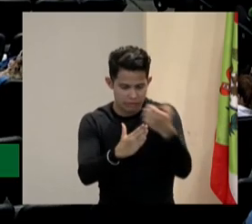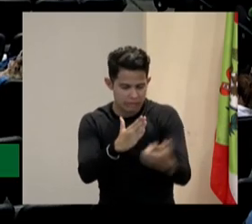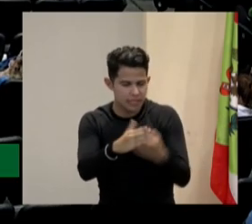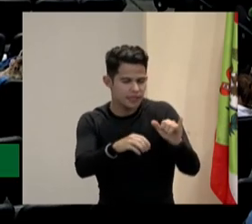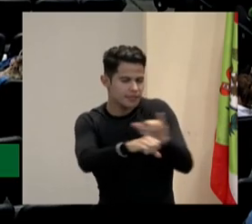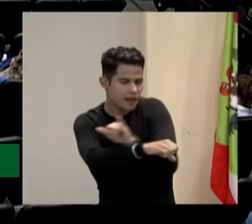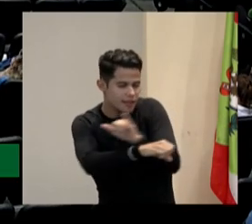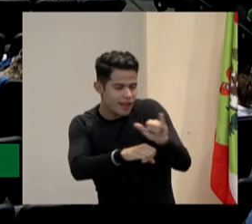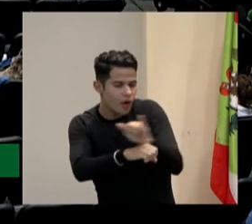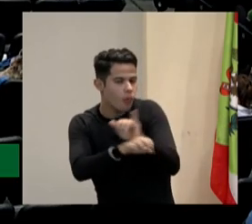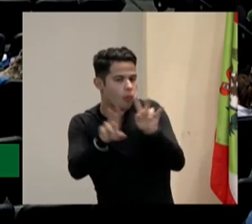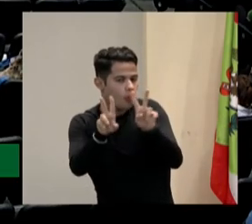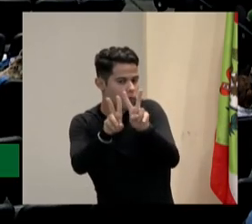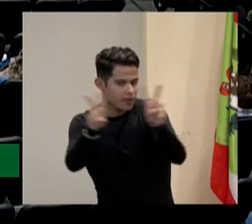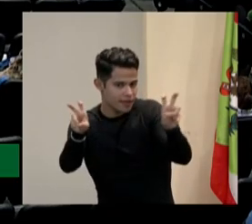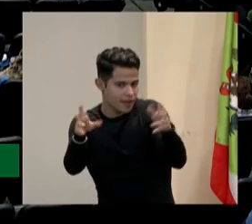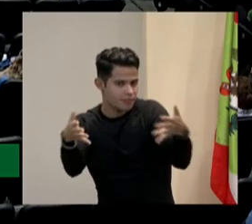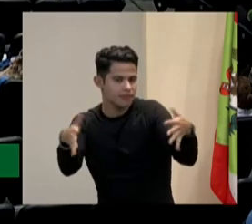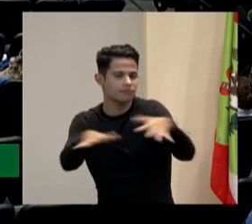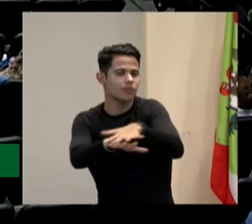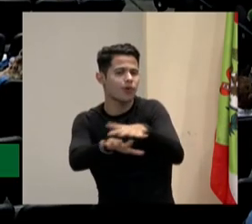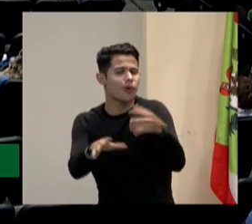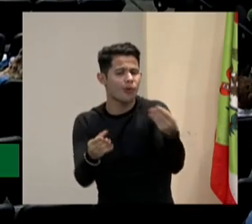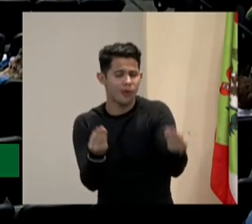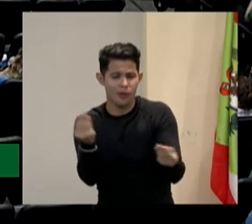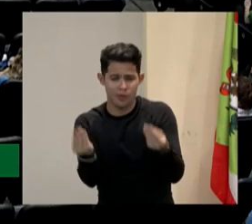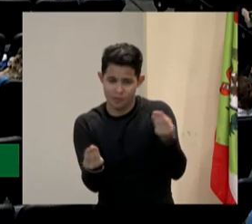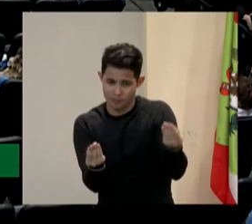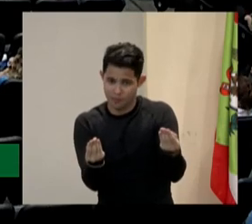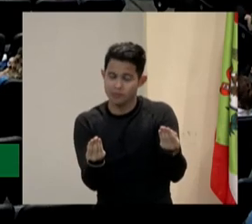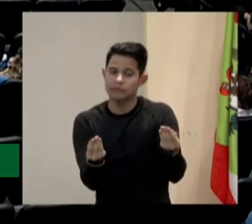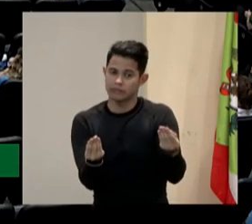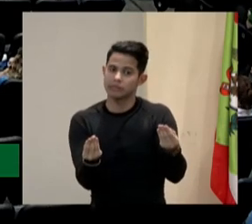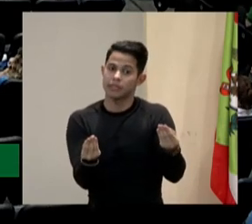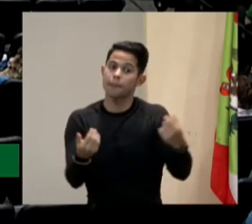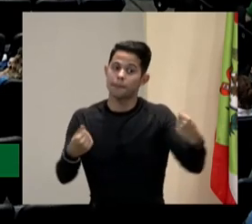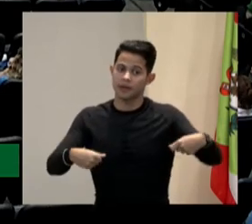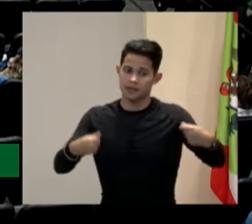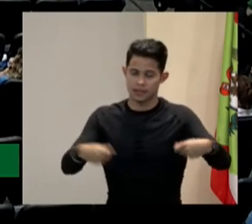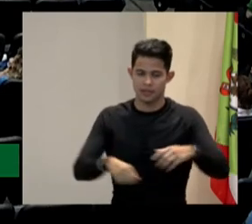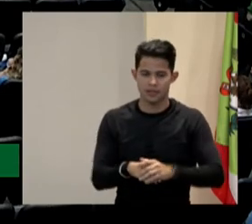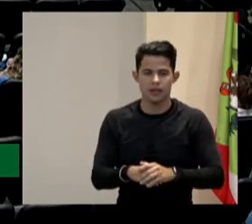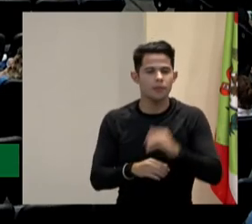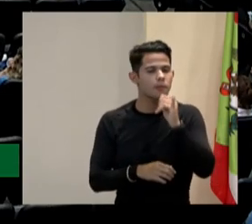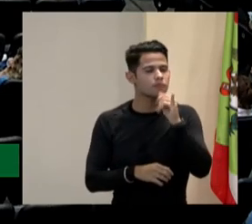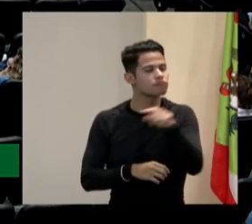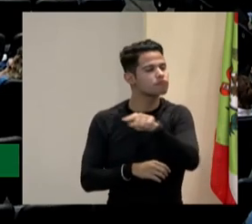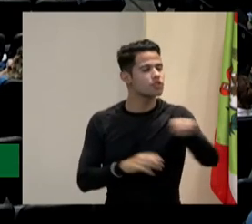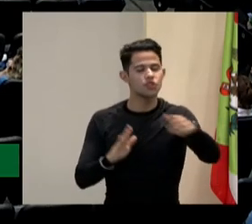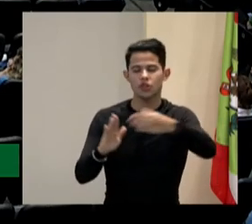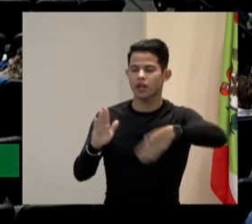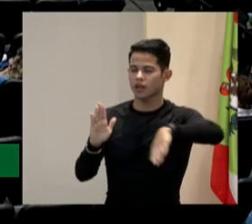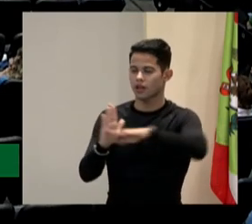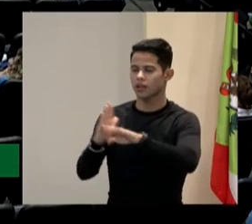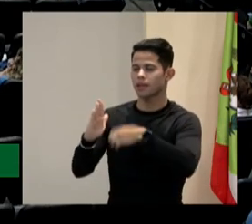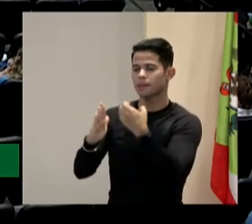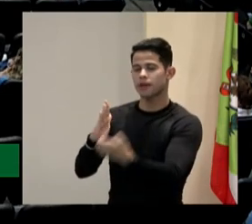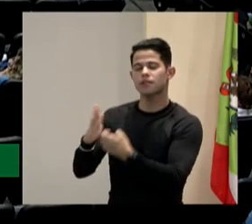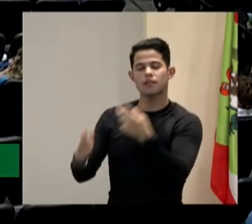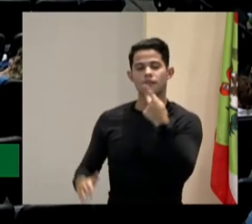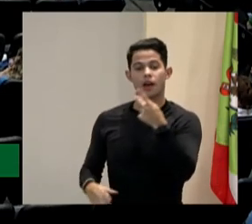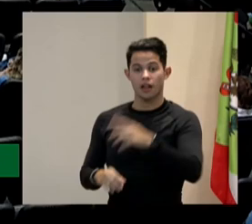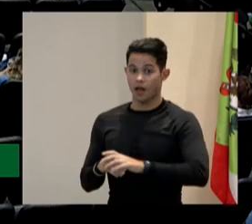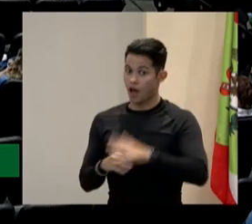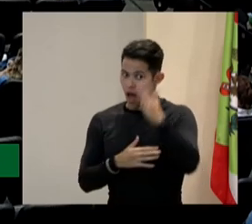o tema de inclusão. A gente precisa saber onde a gente está. Então não adianta eu chegar lá, vocês chegarem em uma empresa e falar assim, olha, a partir de amanhã a gente vai